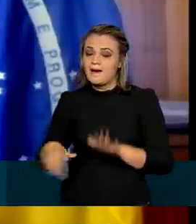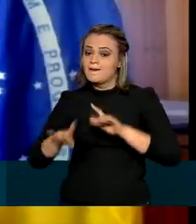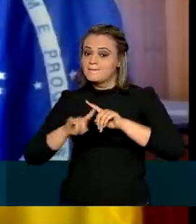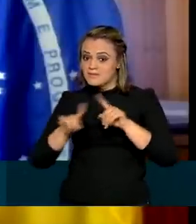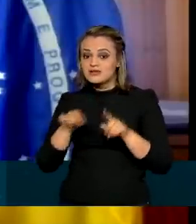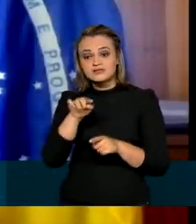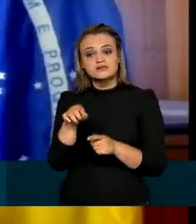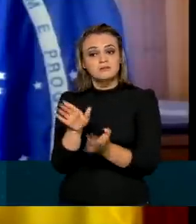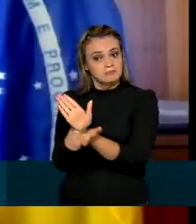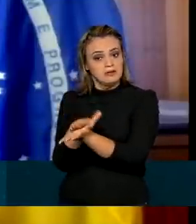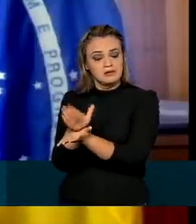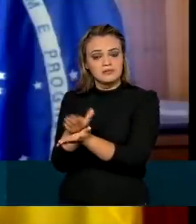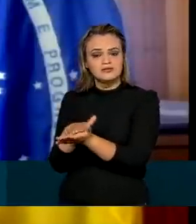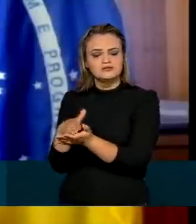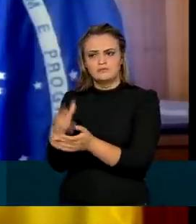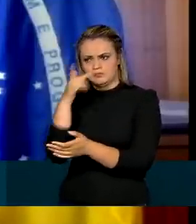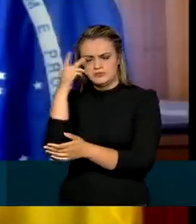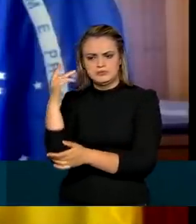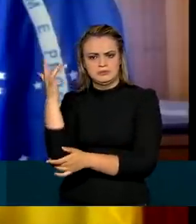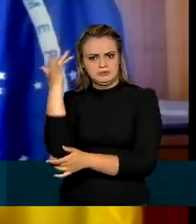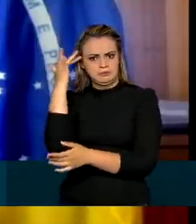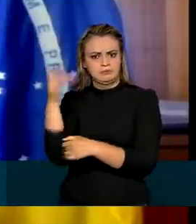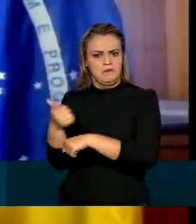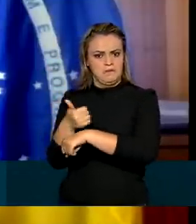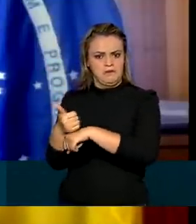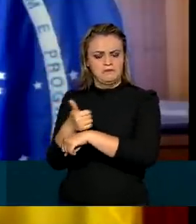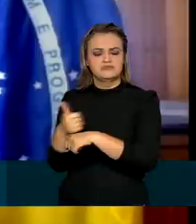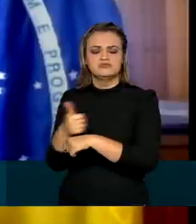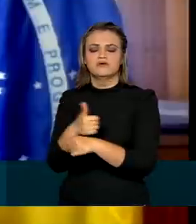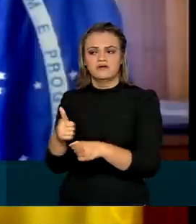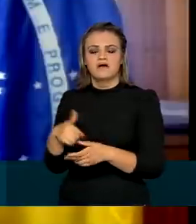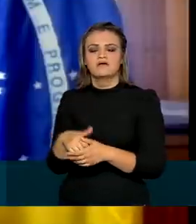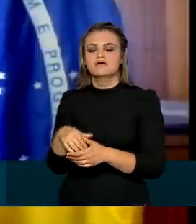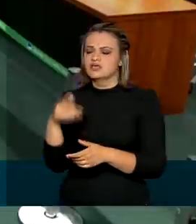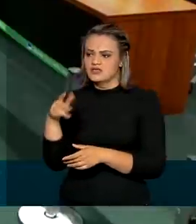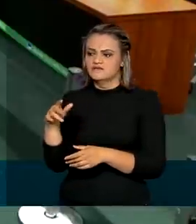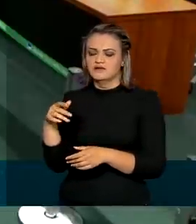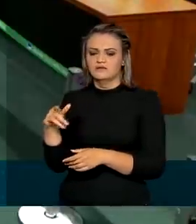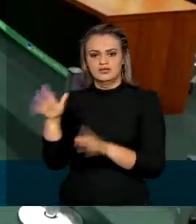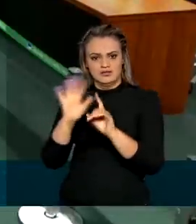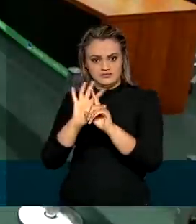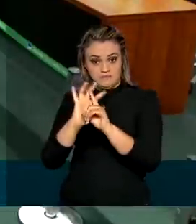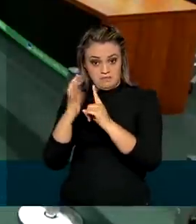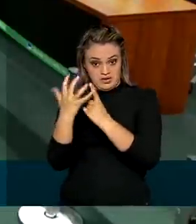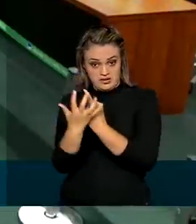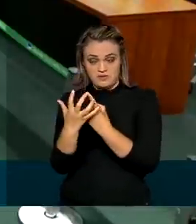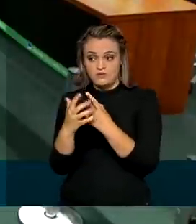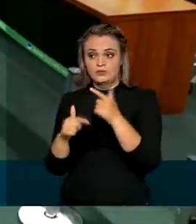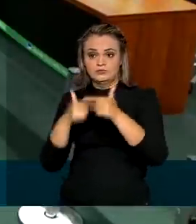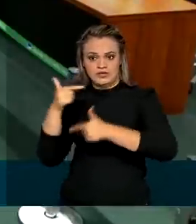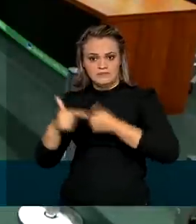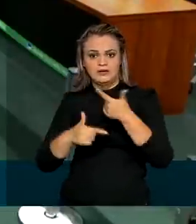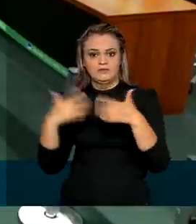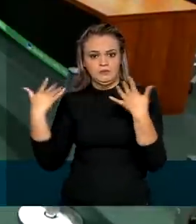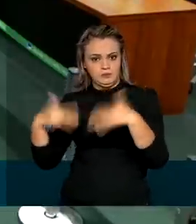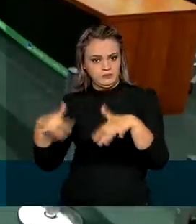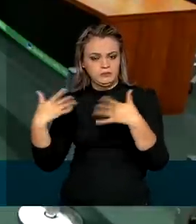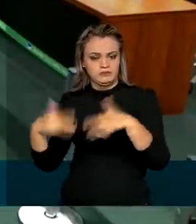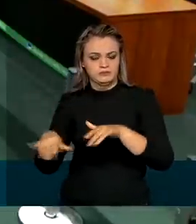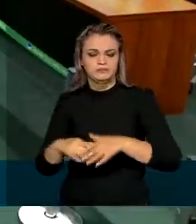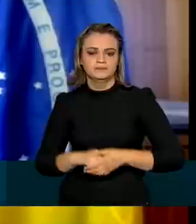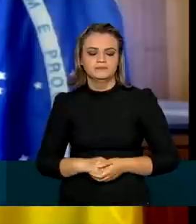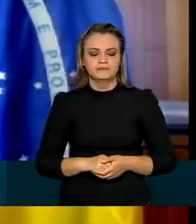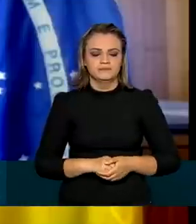elogiou o profissionalismo de muitos servidores e ressaltou que, na quarentena, a produtividade foi além do